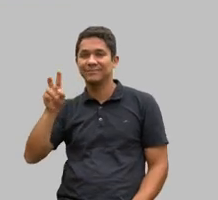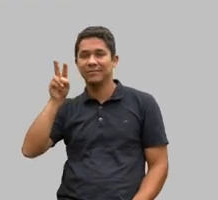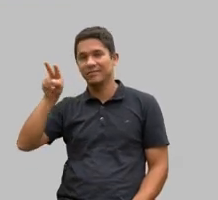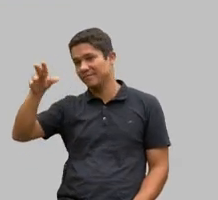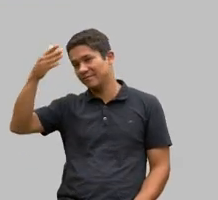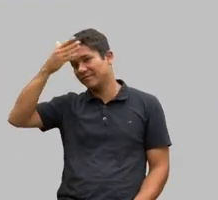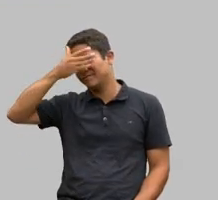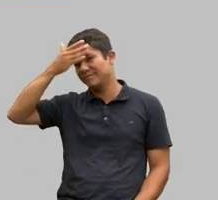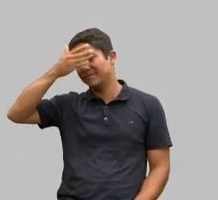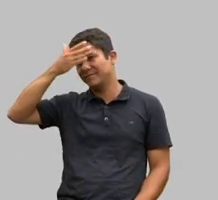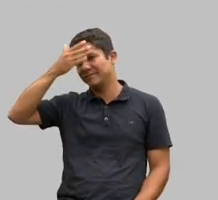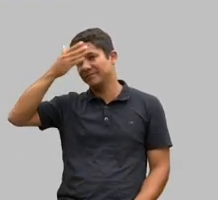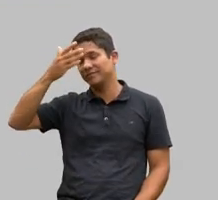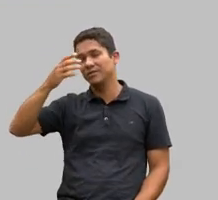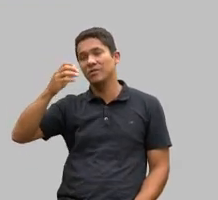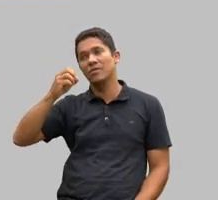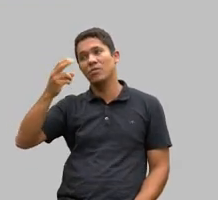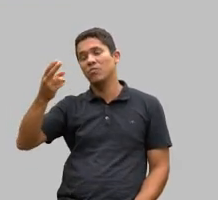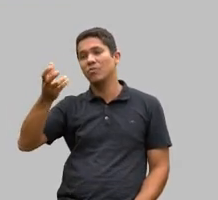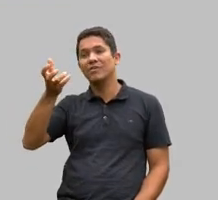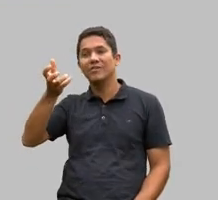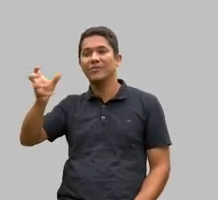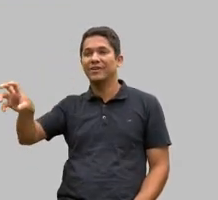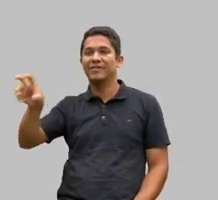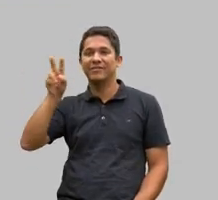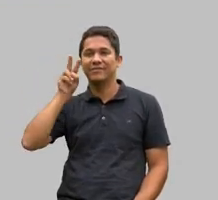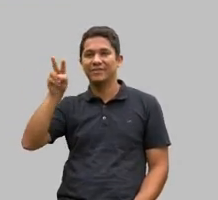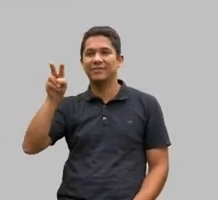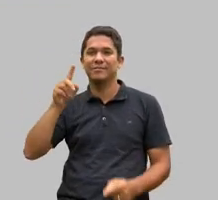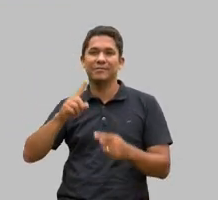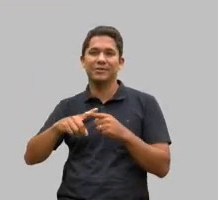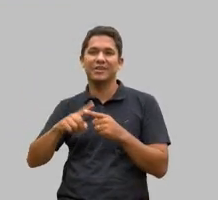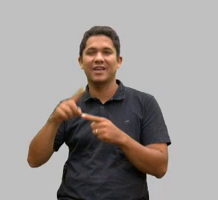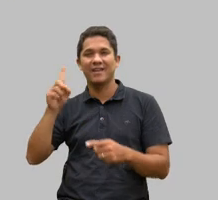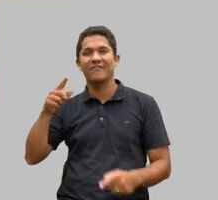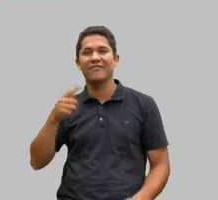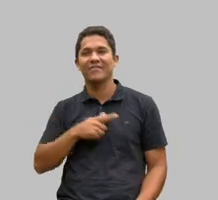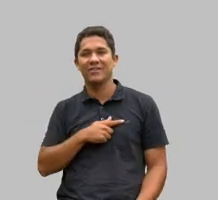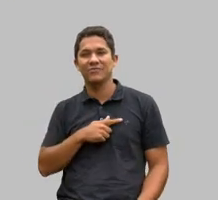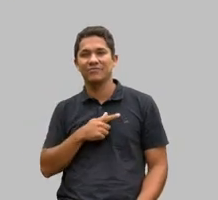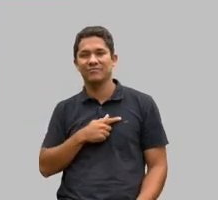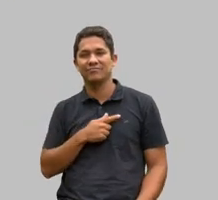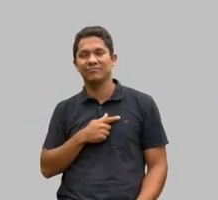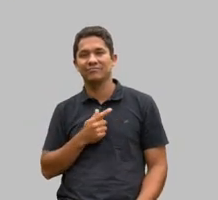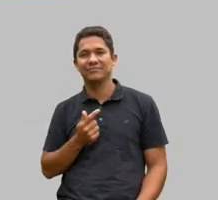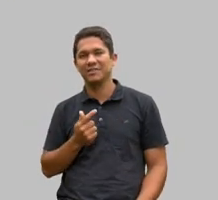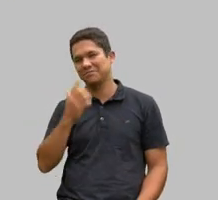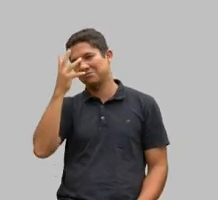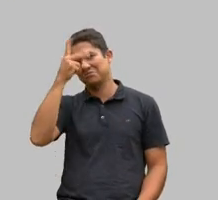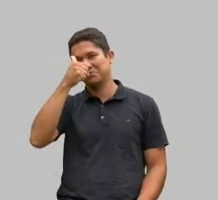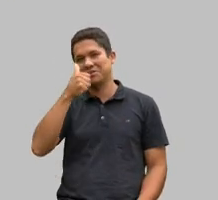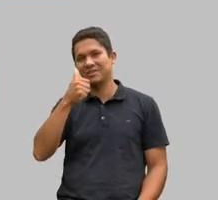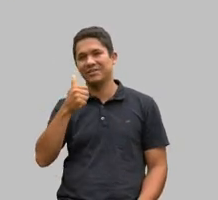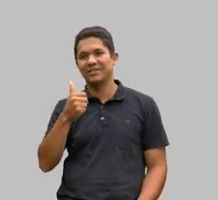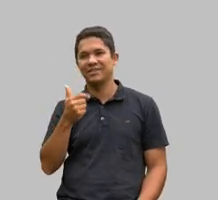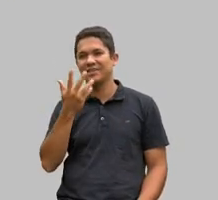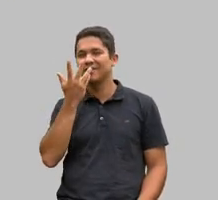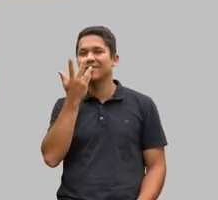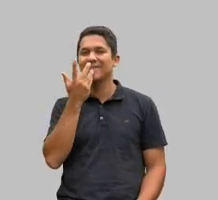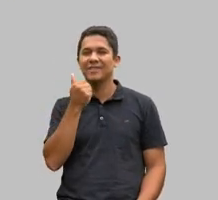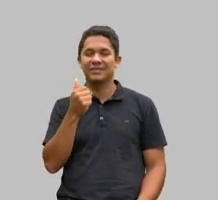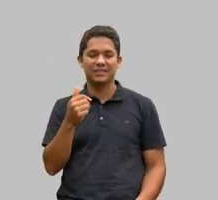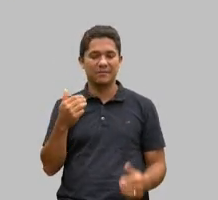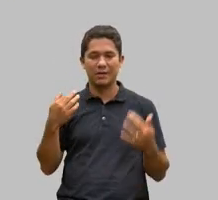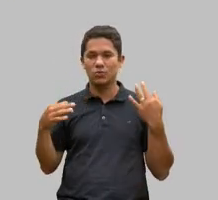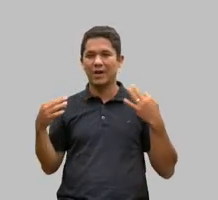não quer ver por quê? porque é feio é feio não é bonito você ver uma criança toda machucada não